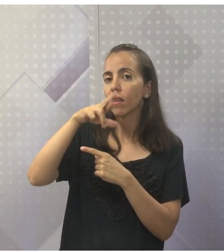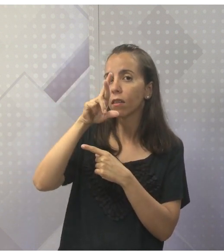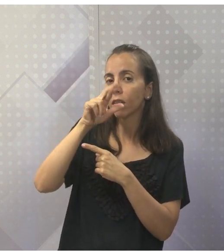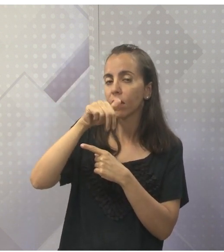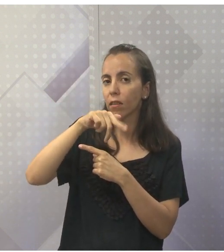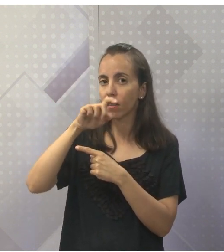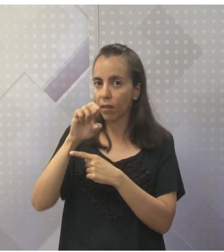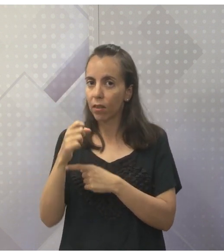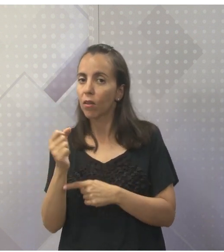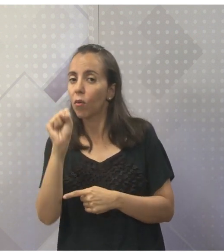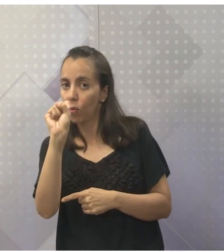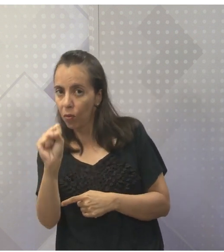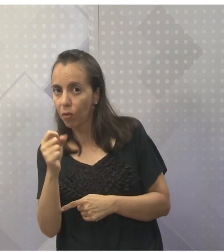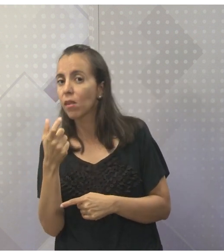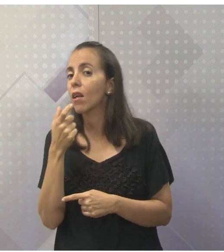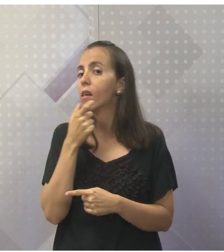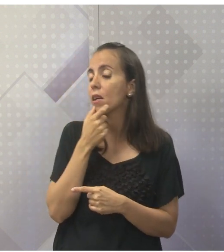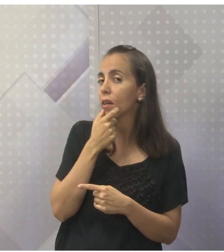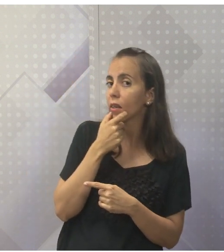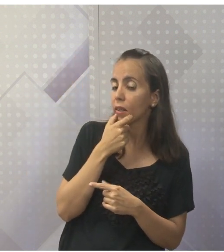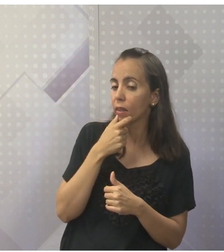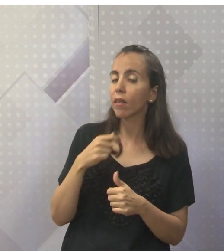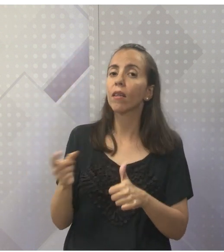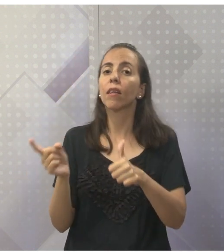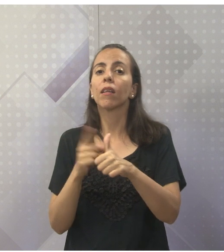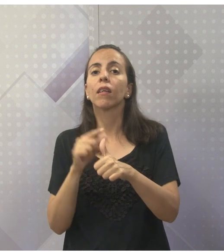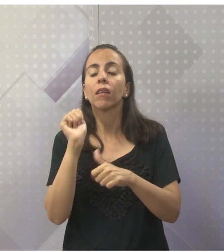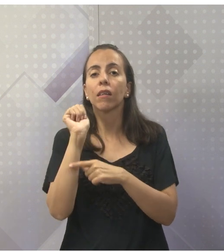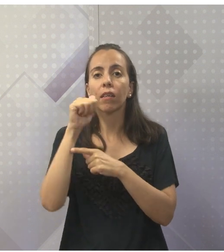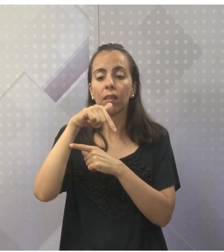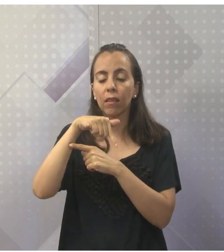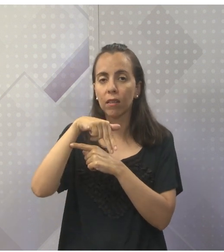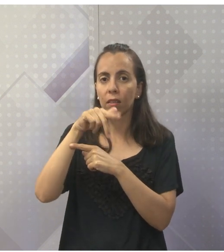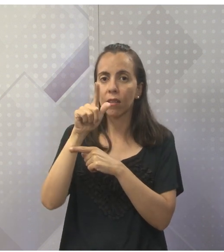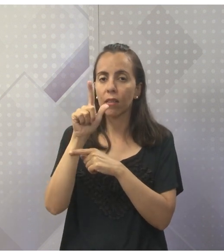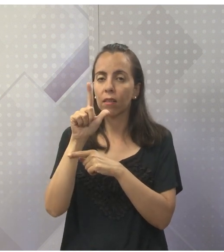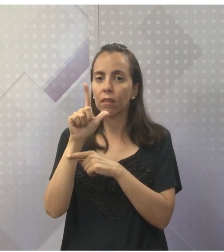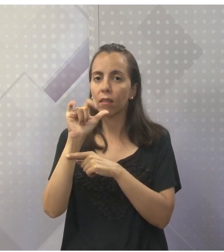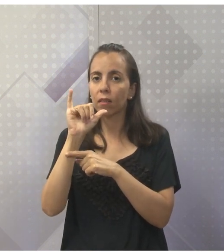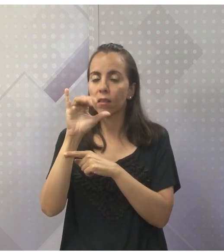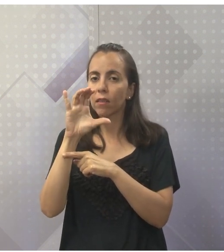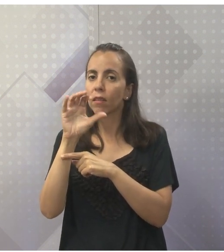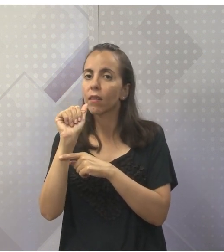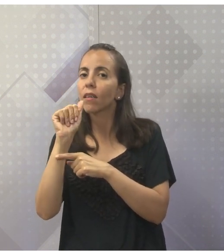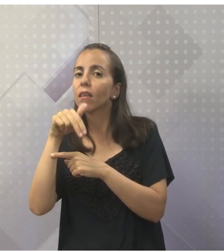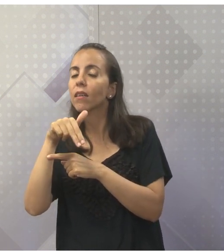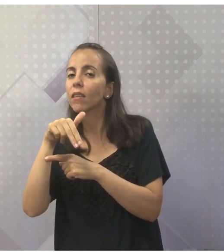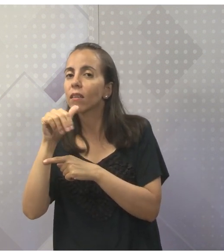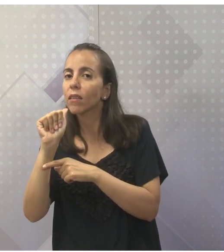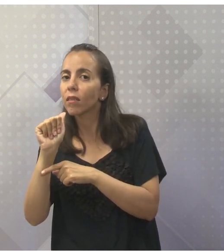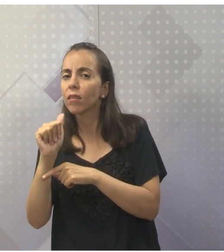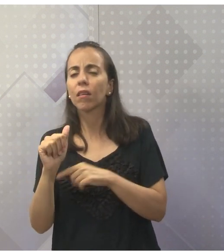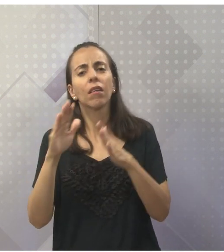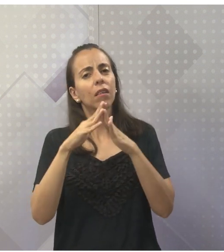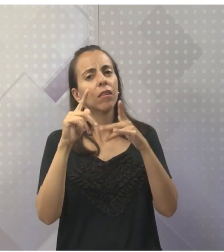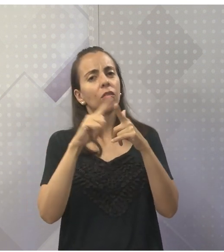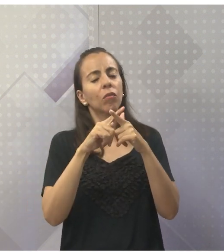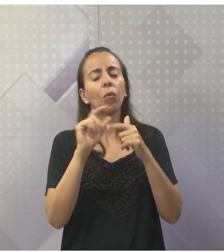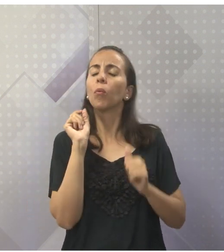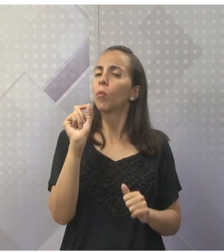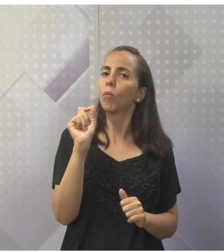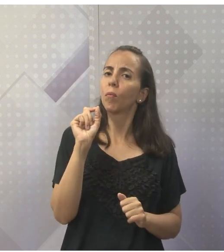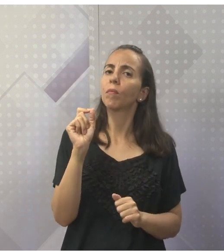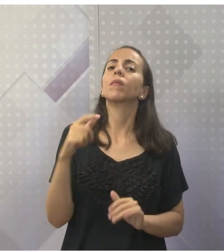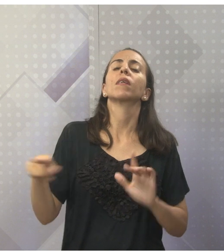Inglaterra, anglicanismo, que eu acredito que você já deva ter falado na igreja anglicana, né? Que